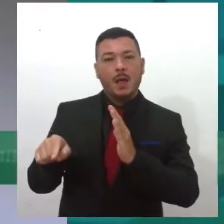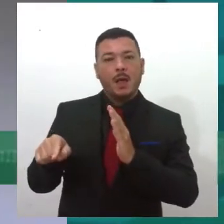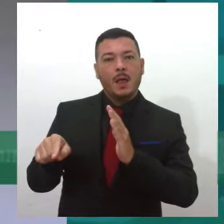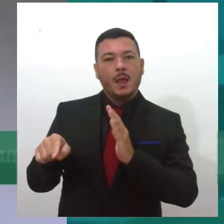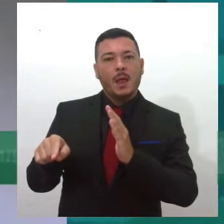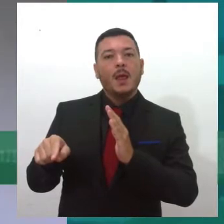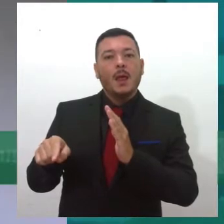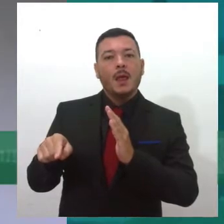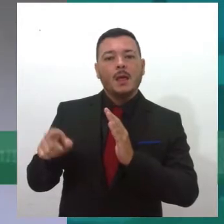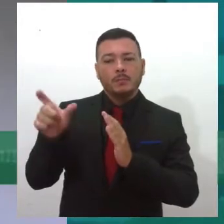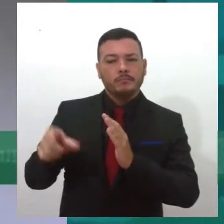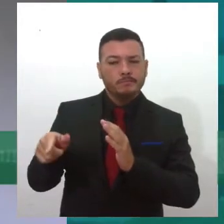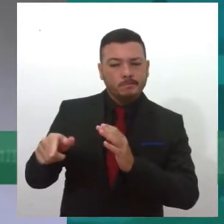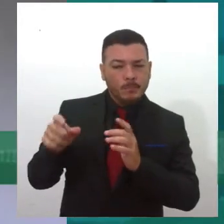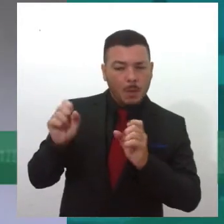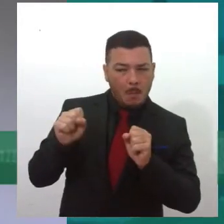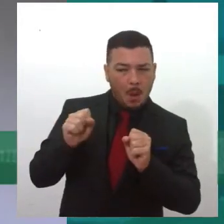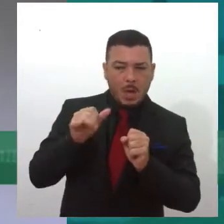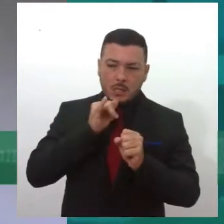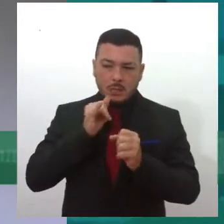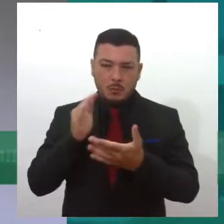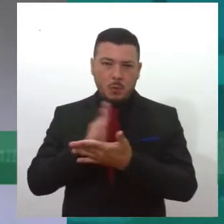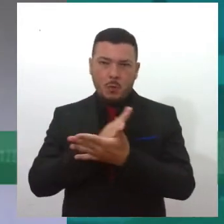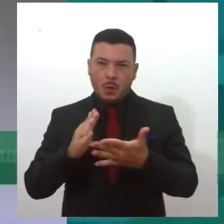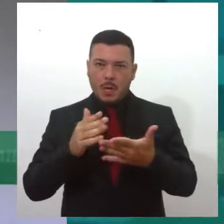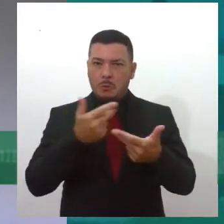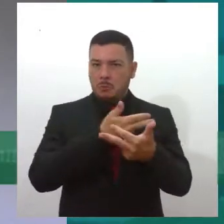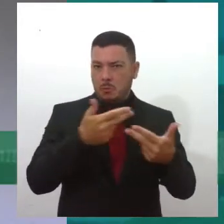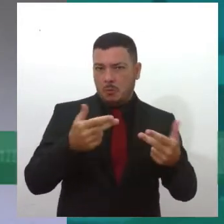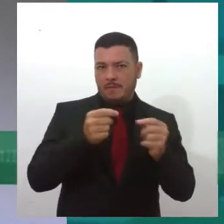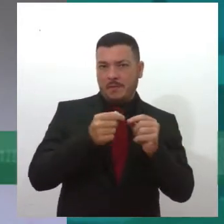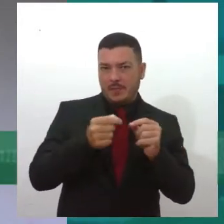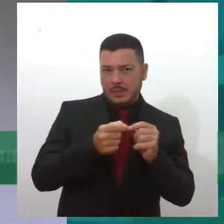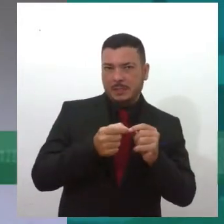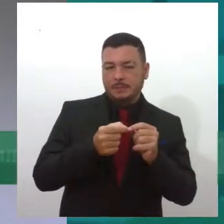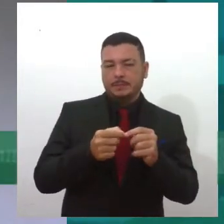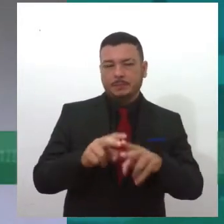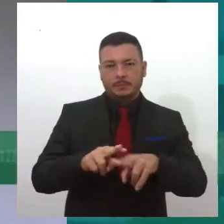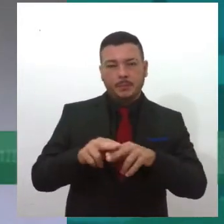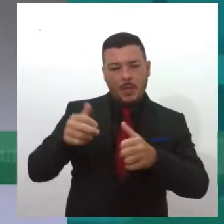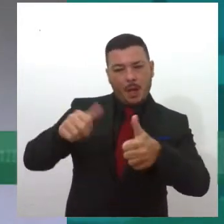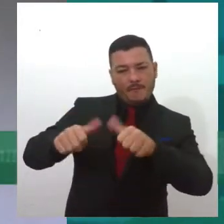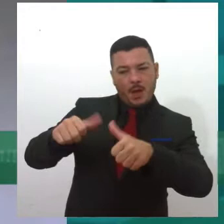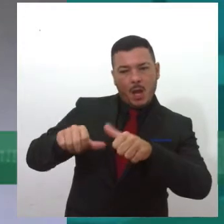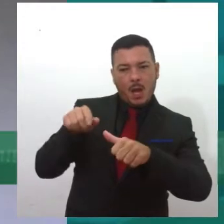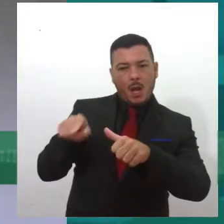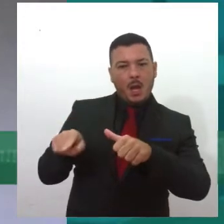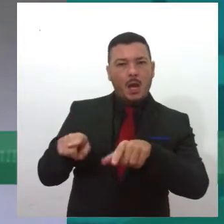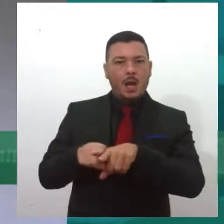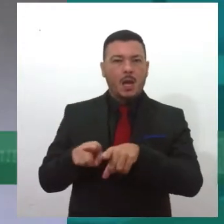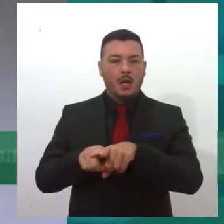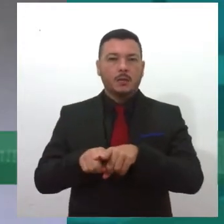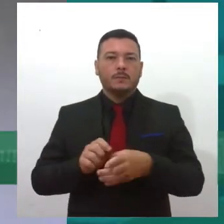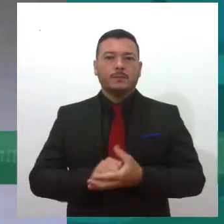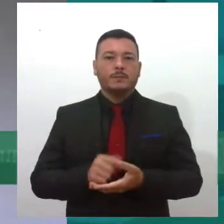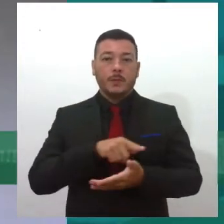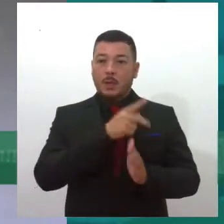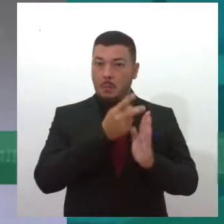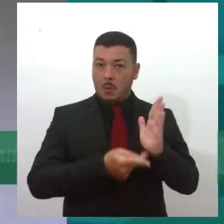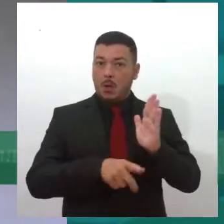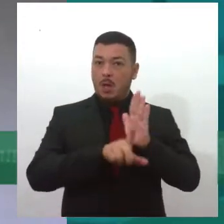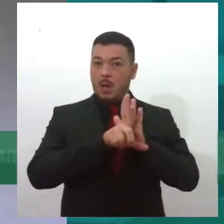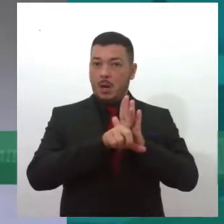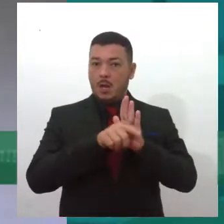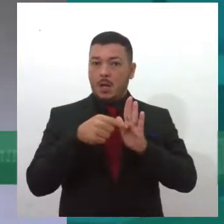naquele momento para a realização de qualquer atividade, né? Então, a gente acha que esse projeto de lei, ele